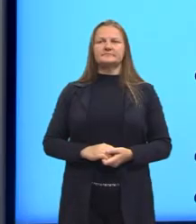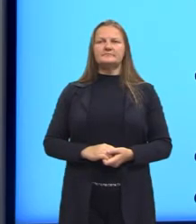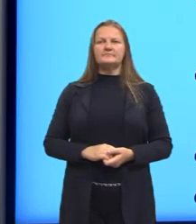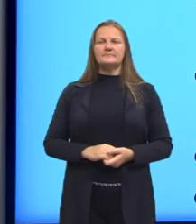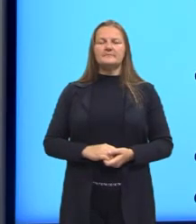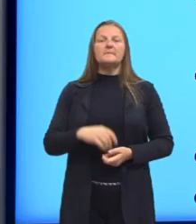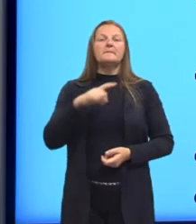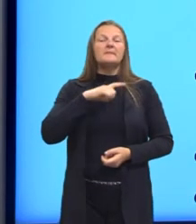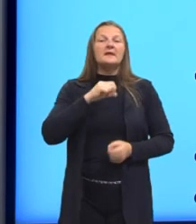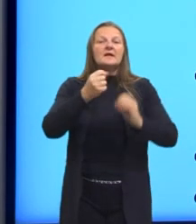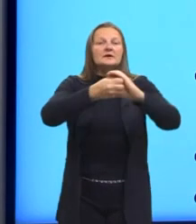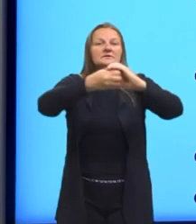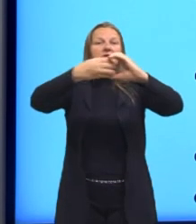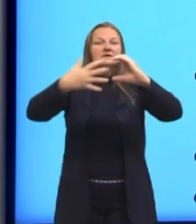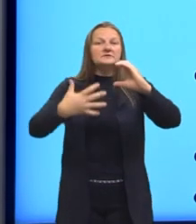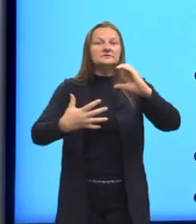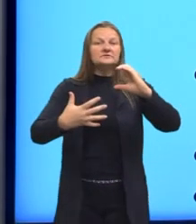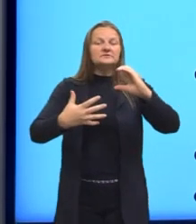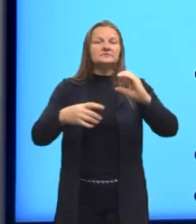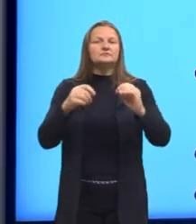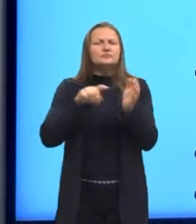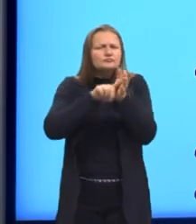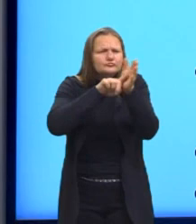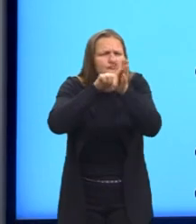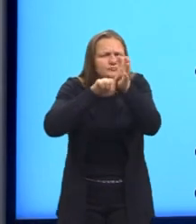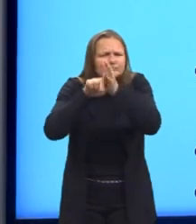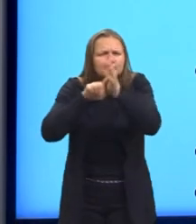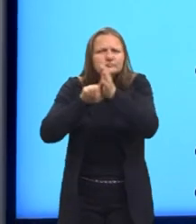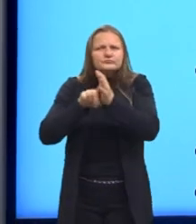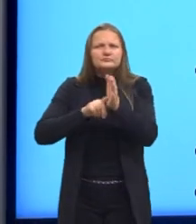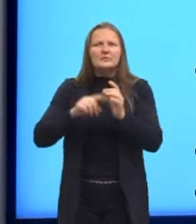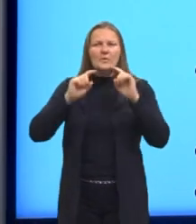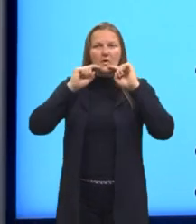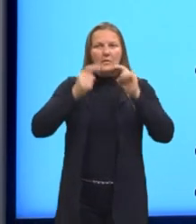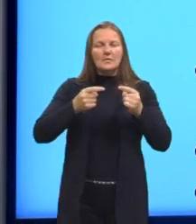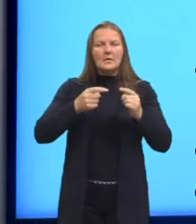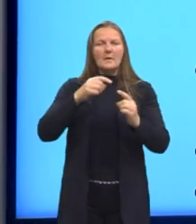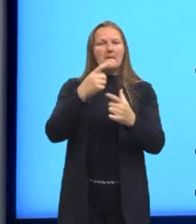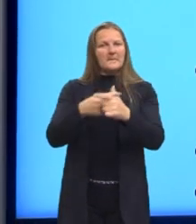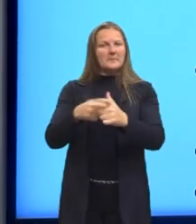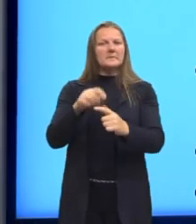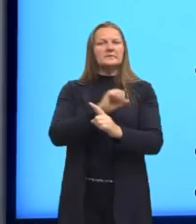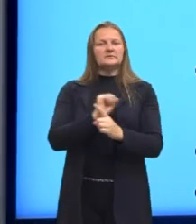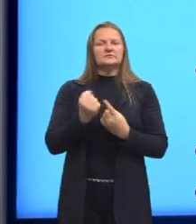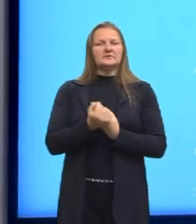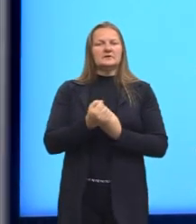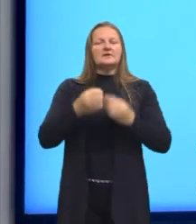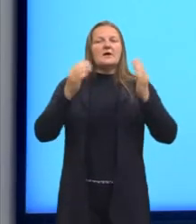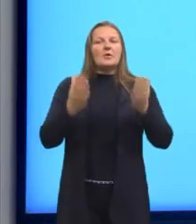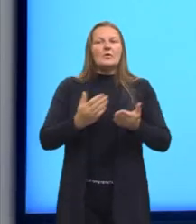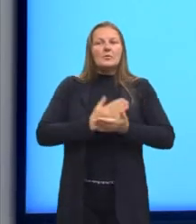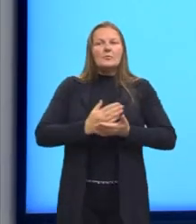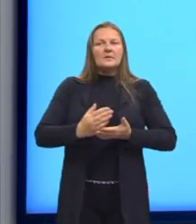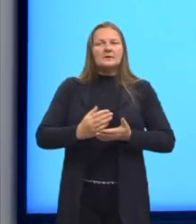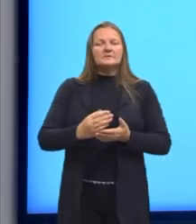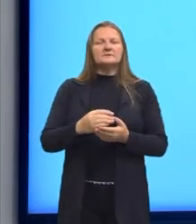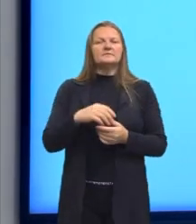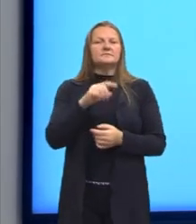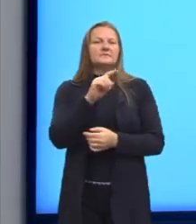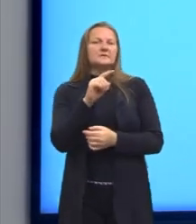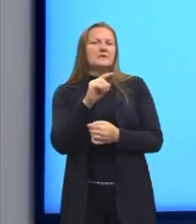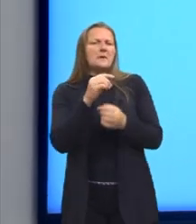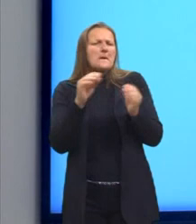a gente tem de características ali? É a investigação e denúncia dos problemas sociais. Então, agora começa a aparecer a miséria,